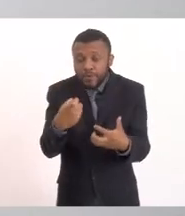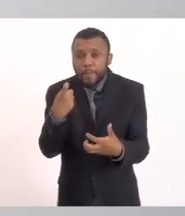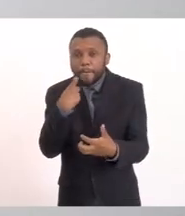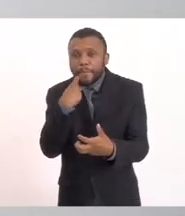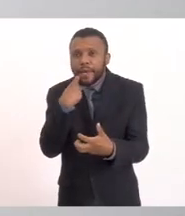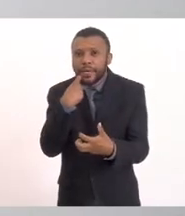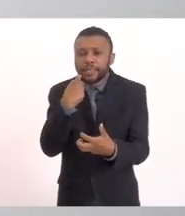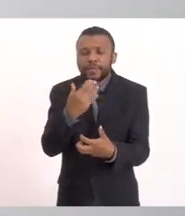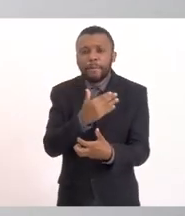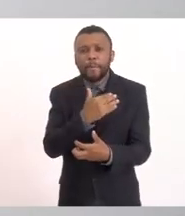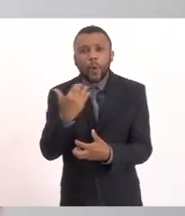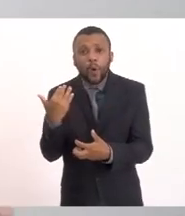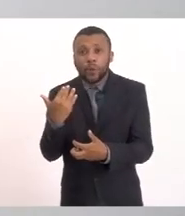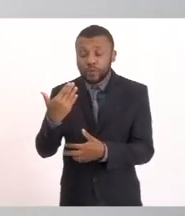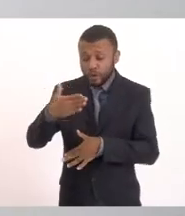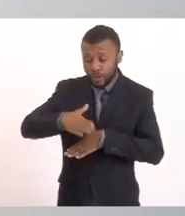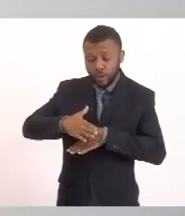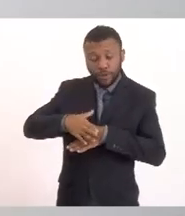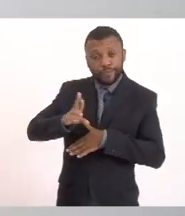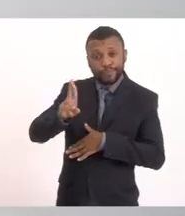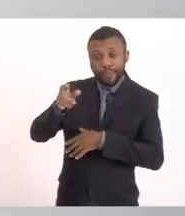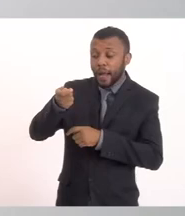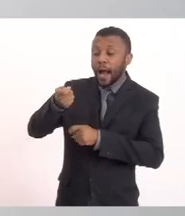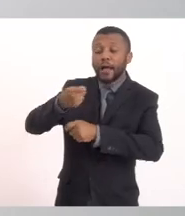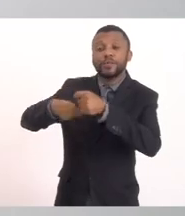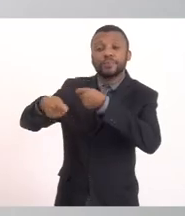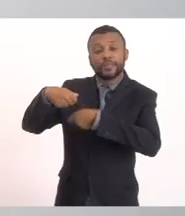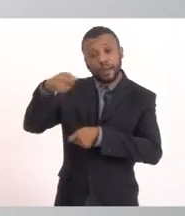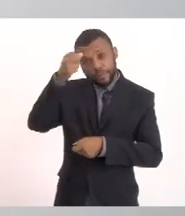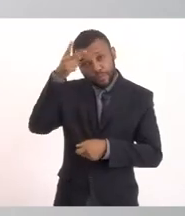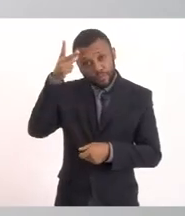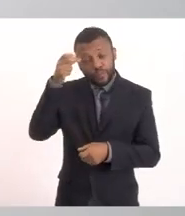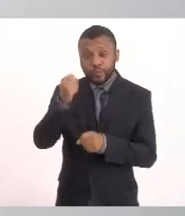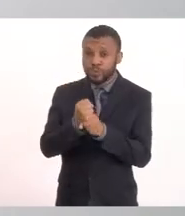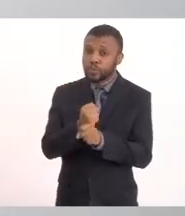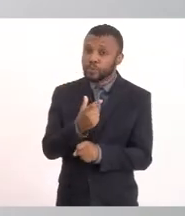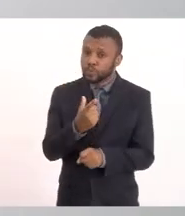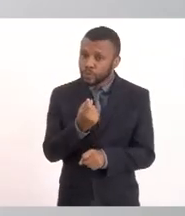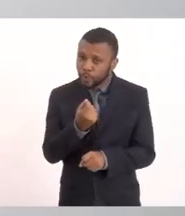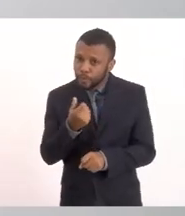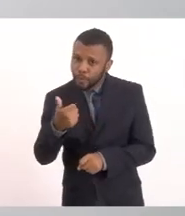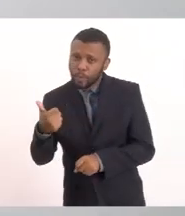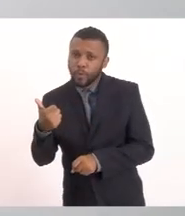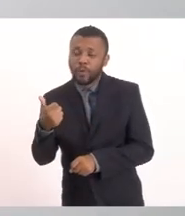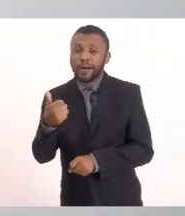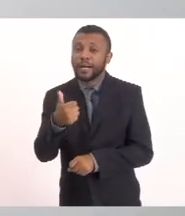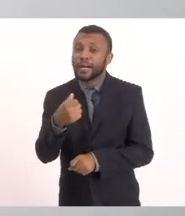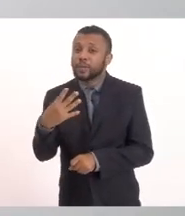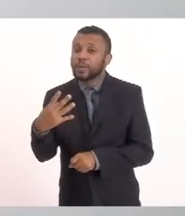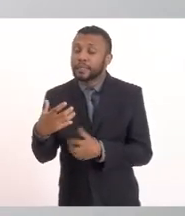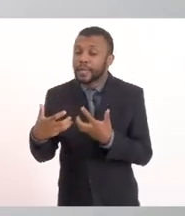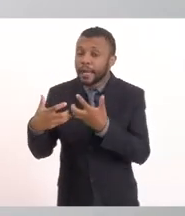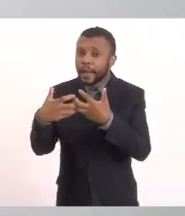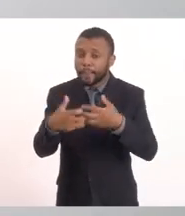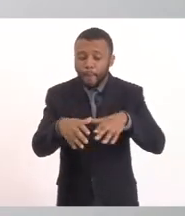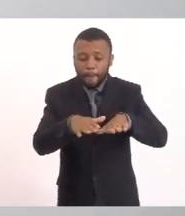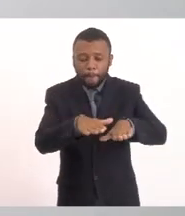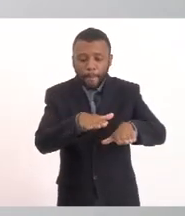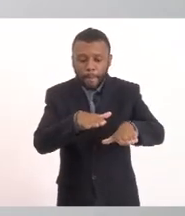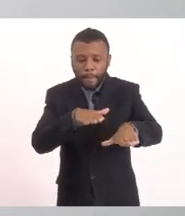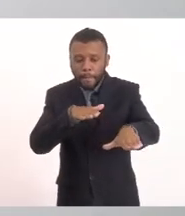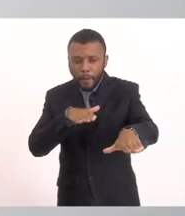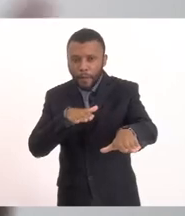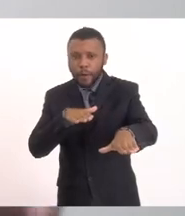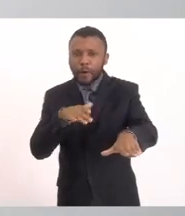administrador Do município Tiramos em 2001 14 caminhões De peixe mortos Na Lagoa Que foi que deu o processo Da